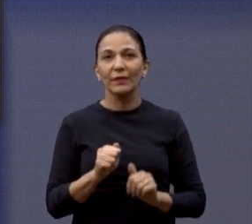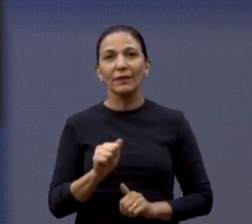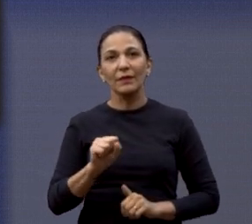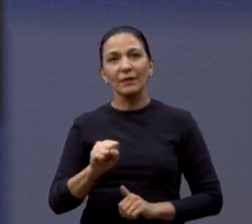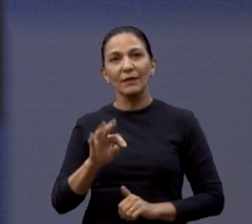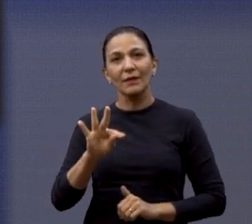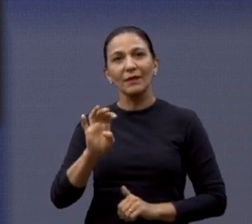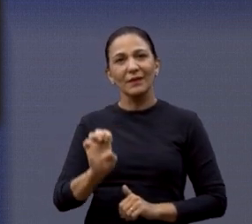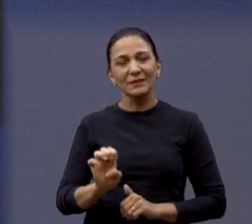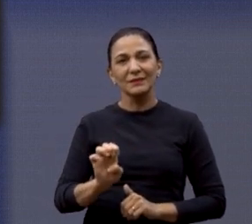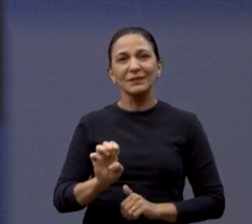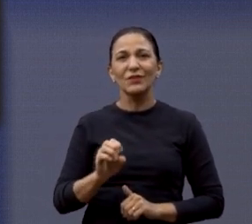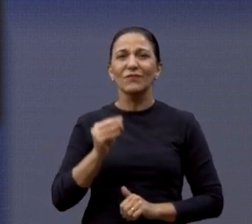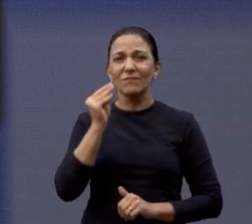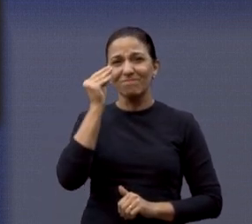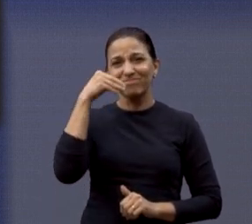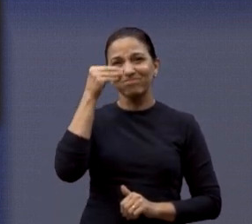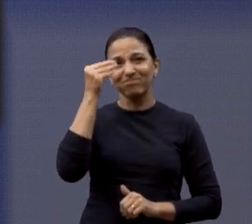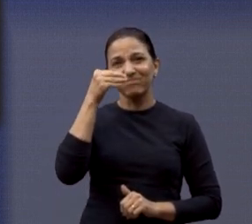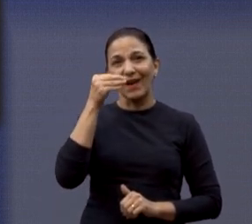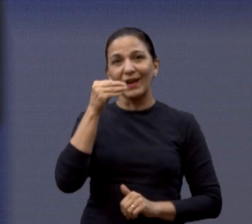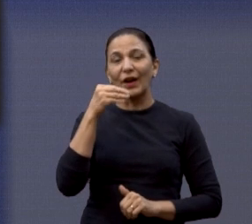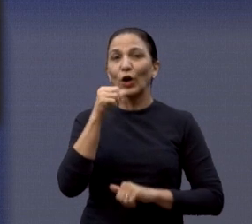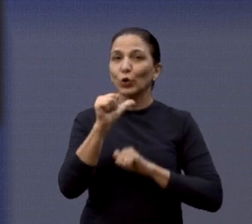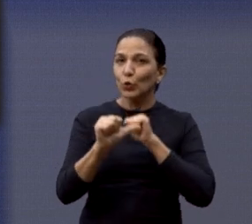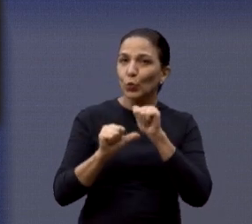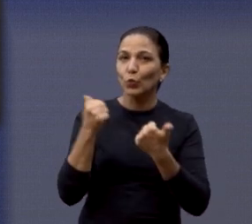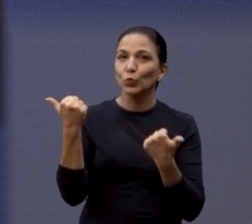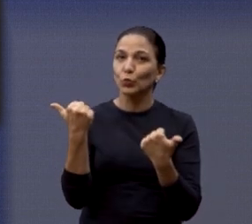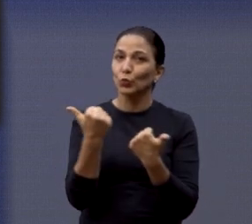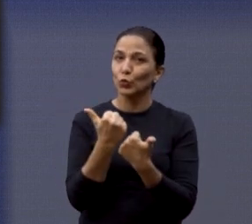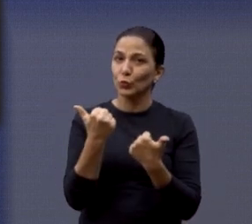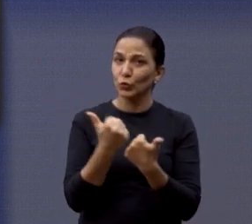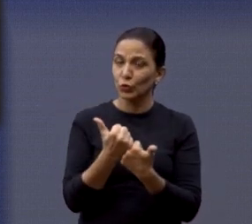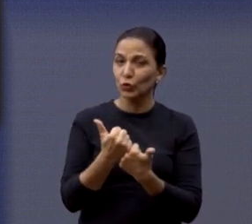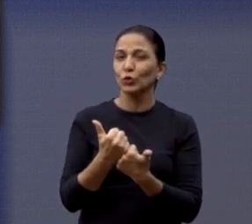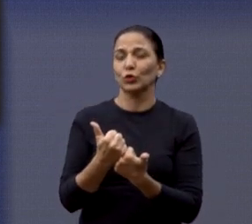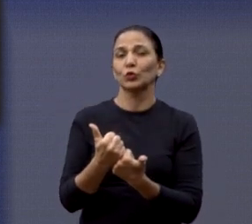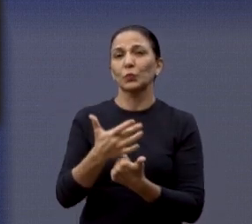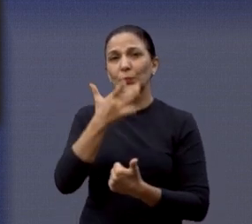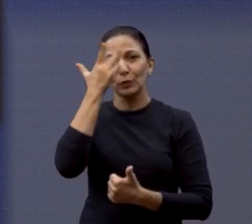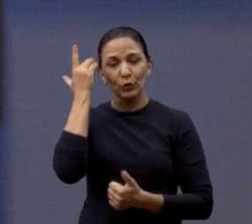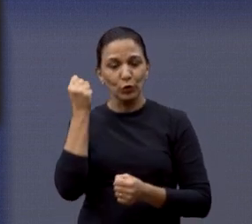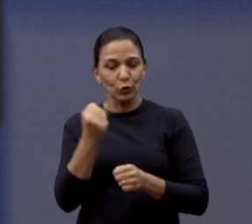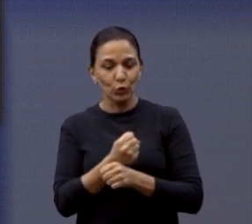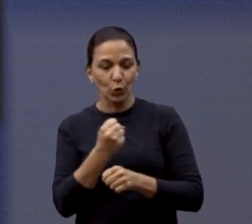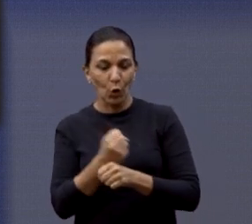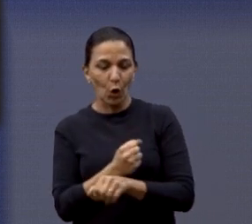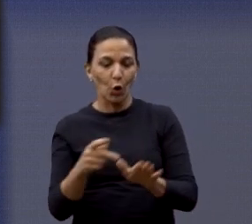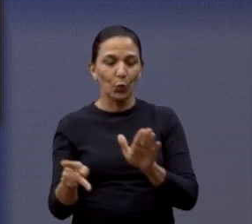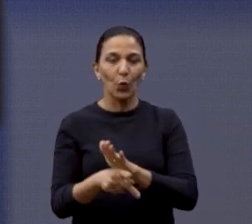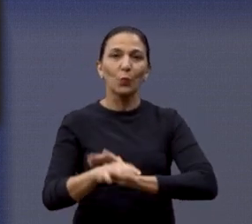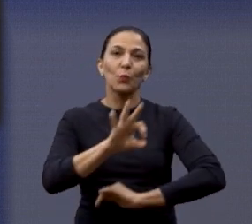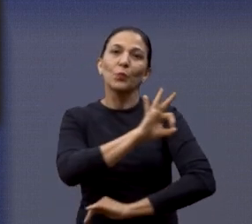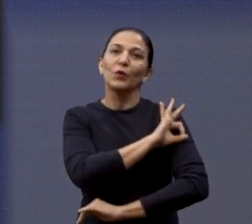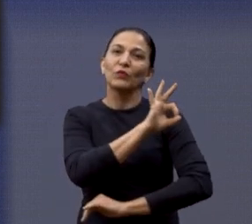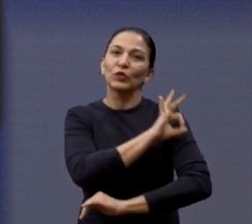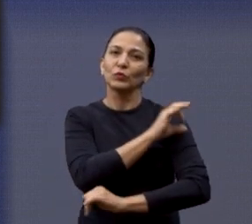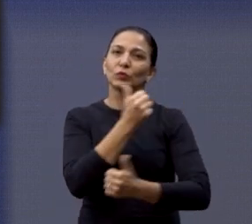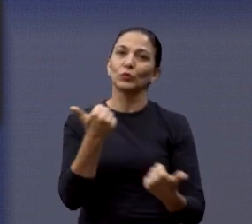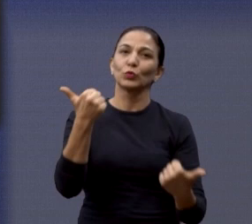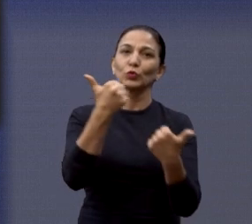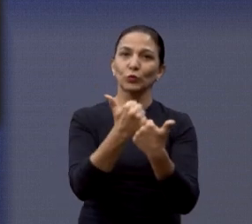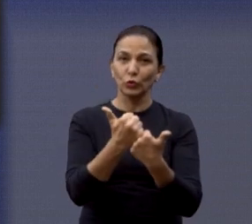que não ia aguentar. Mas o pessoal de obras da prefeitura esteve lá e já foi colocada a nova